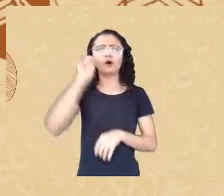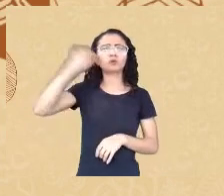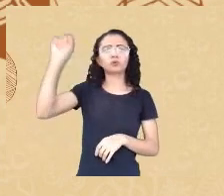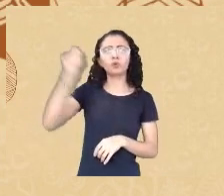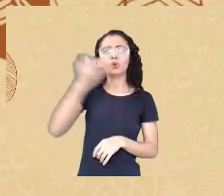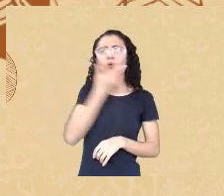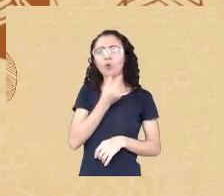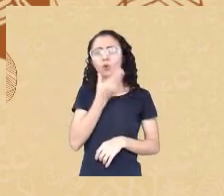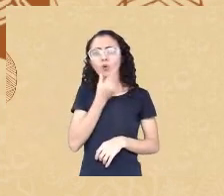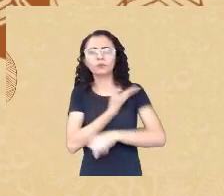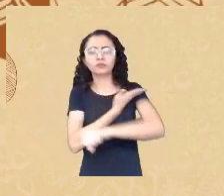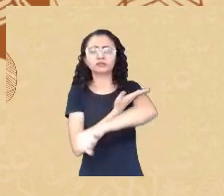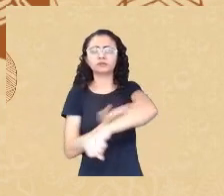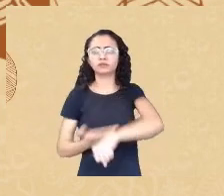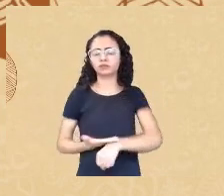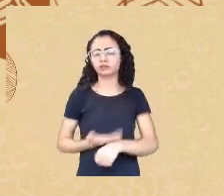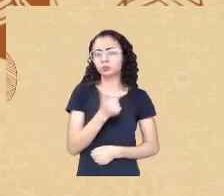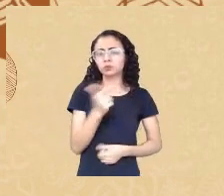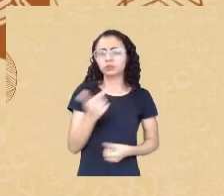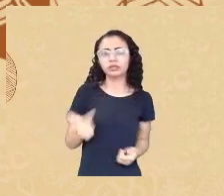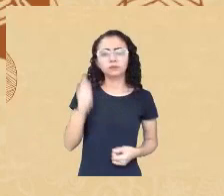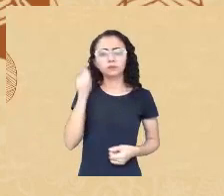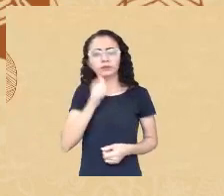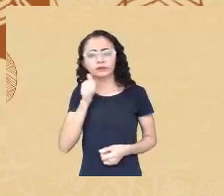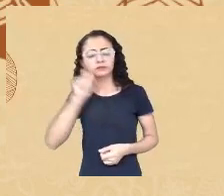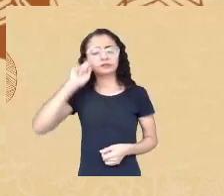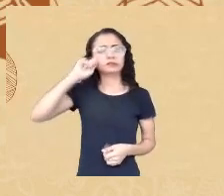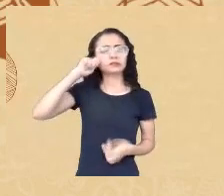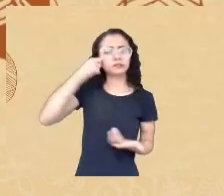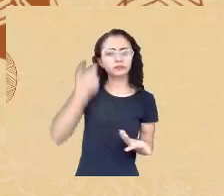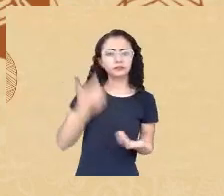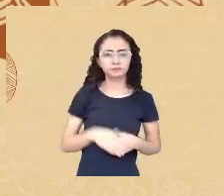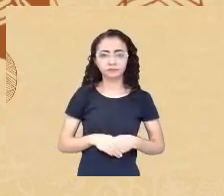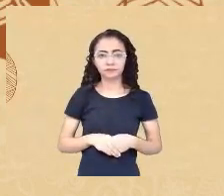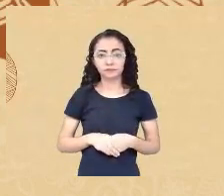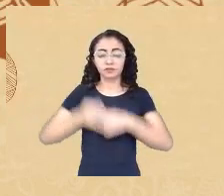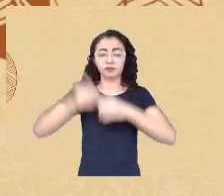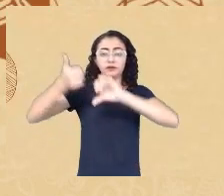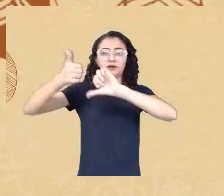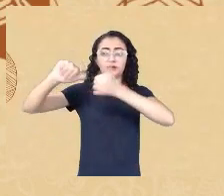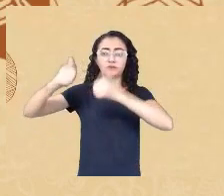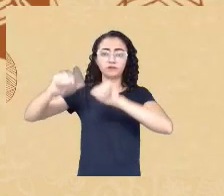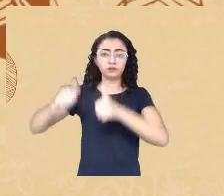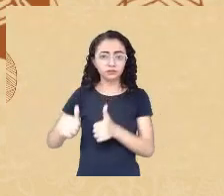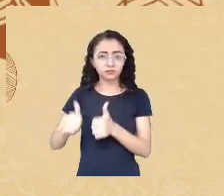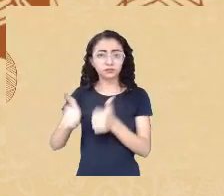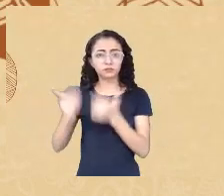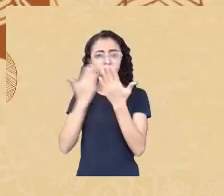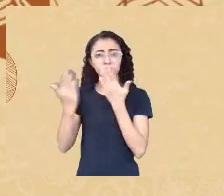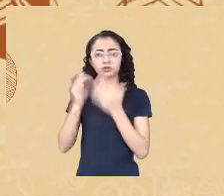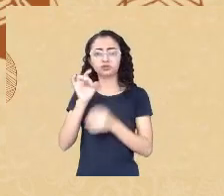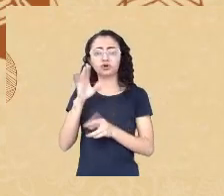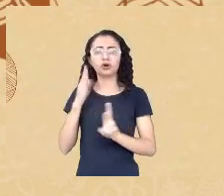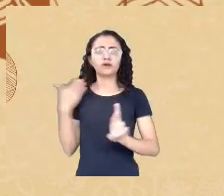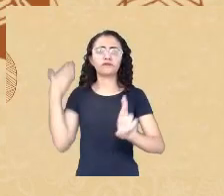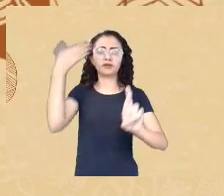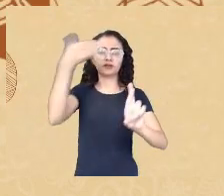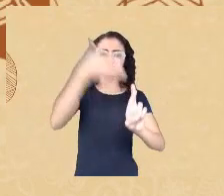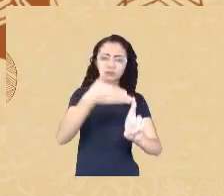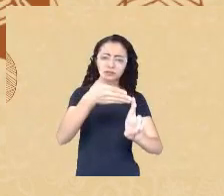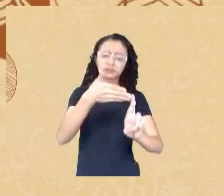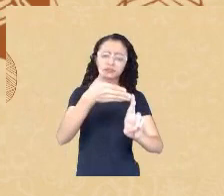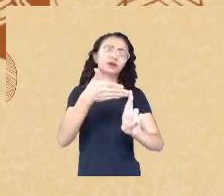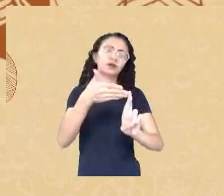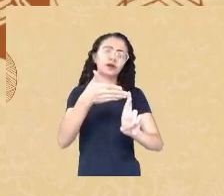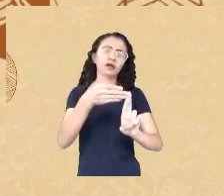autores e autoras negras porque a avaliação psicológica ela só tem referências lá do eixo sul-sudeste não tem do nordeste não tem